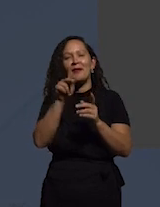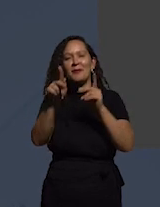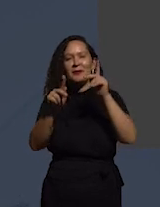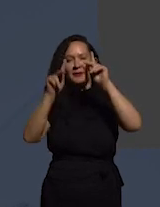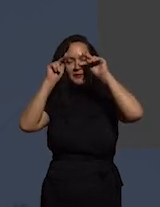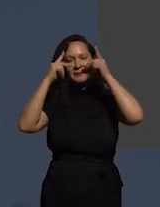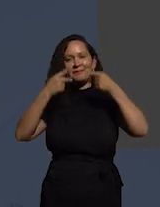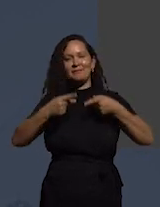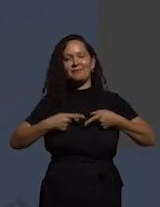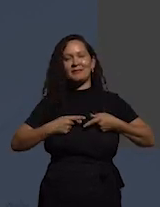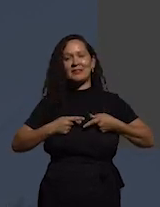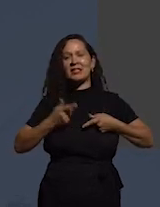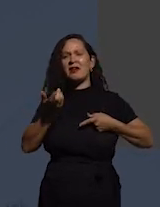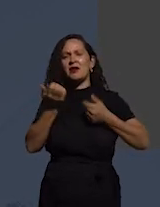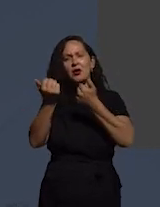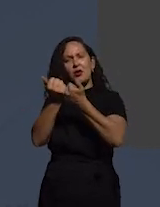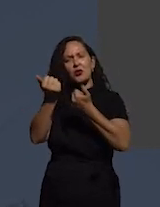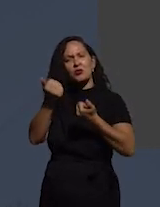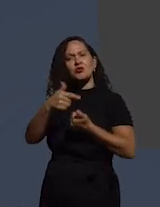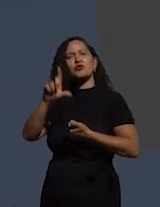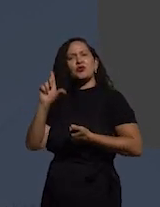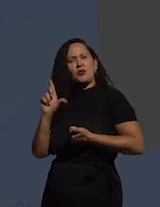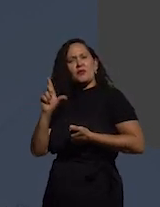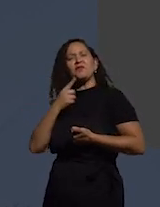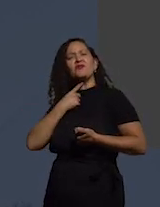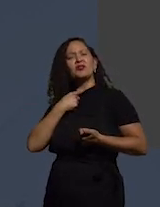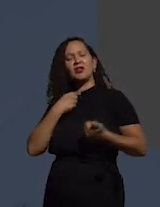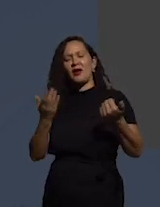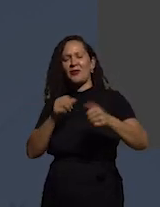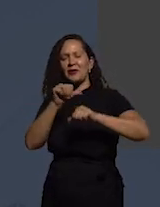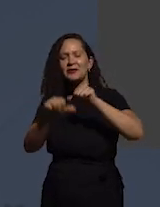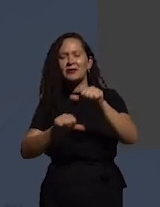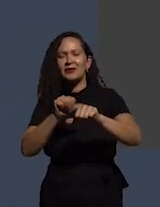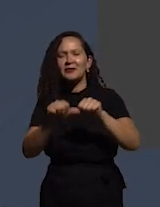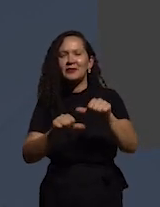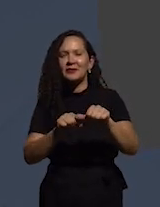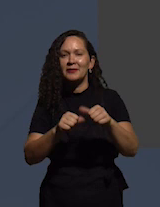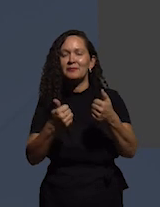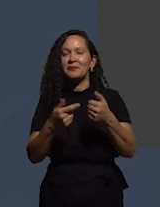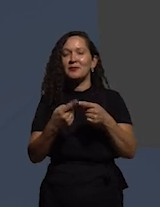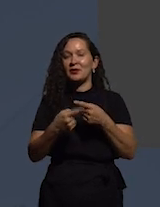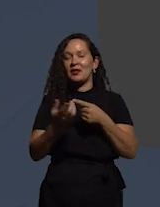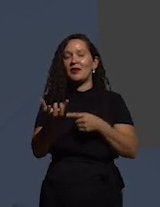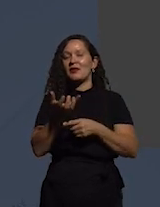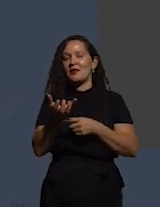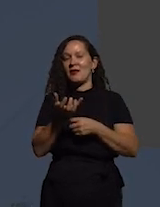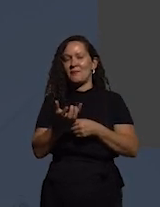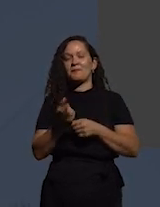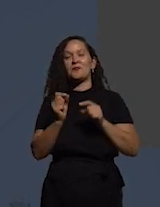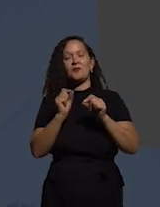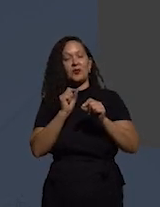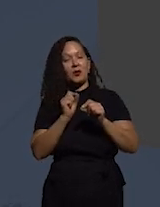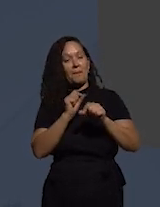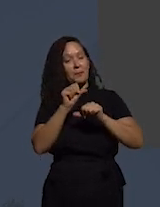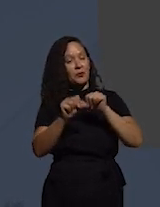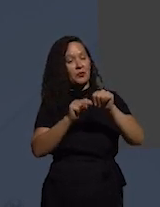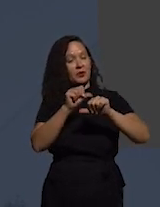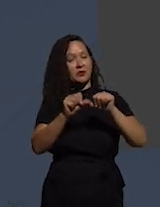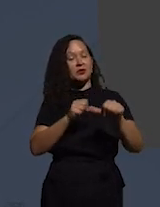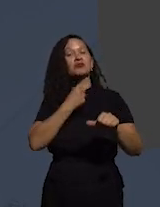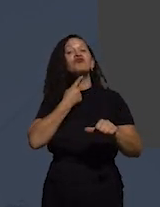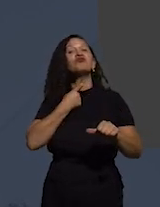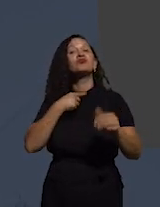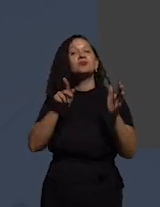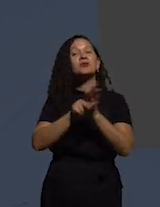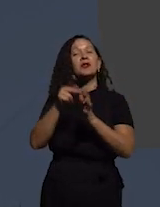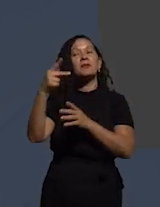substituir os anteriores porque eles querem o staff eles querem dinheiro eles querem fazer o que tem vontade de fazer